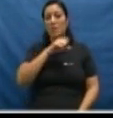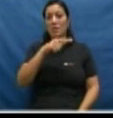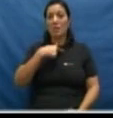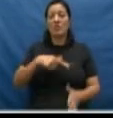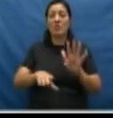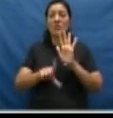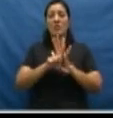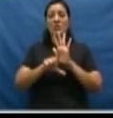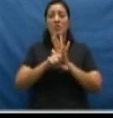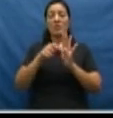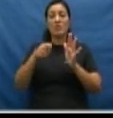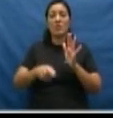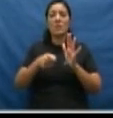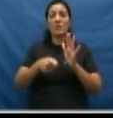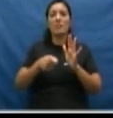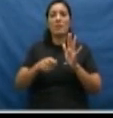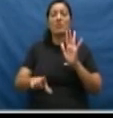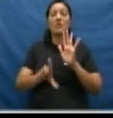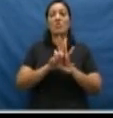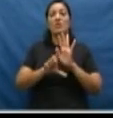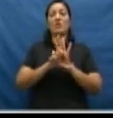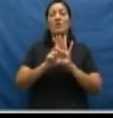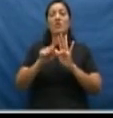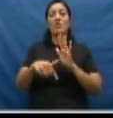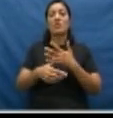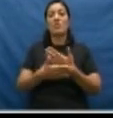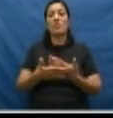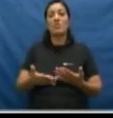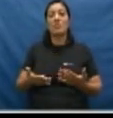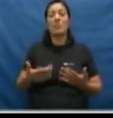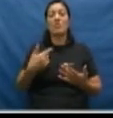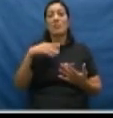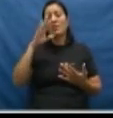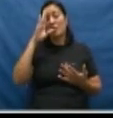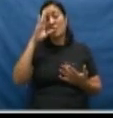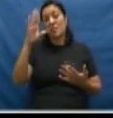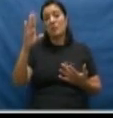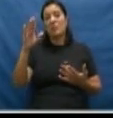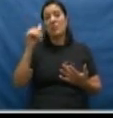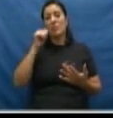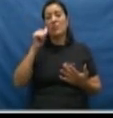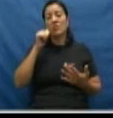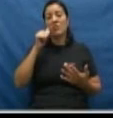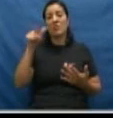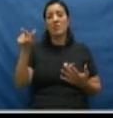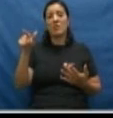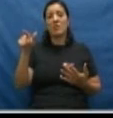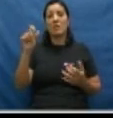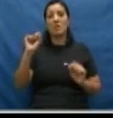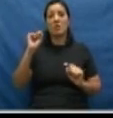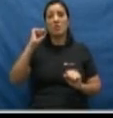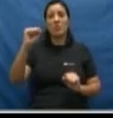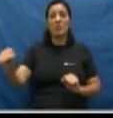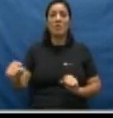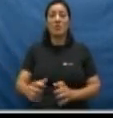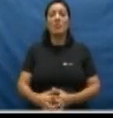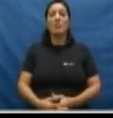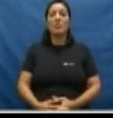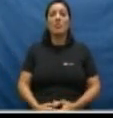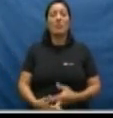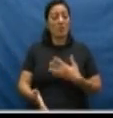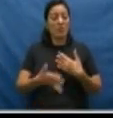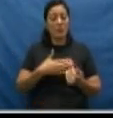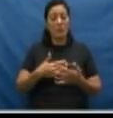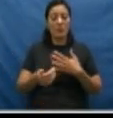a lei pode e deve ser aplicada, principalmente quando a mulher corre risco de morte. Em